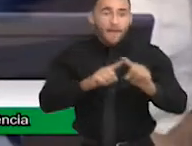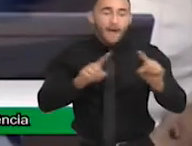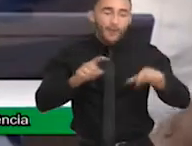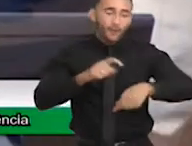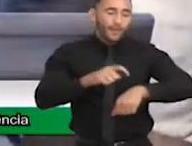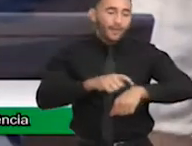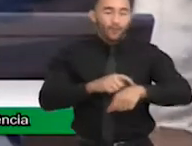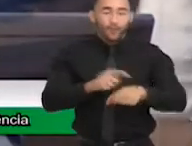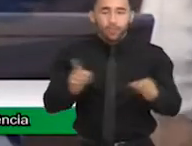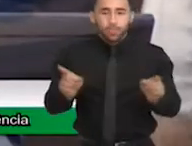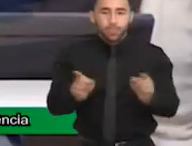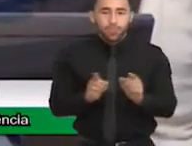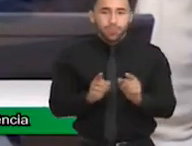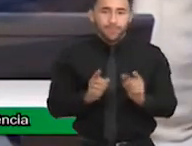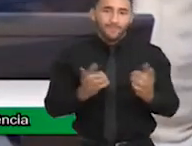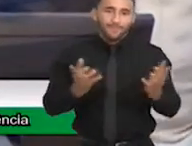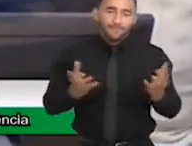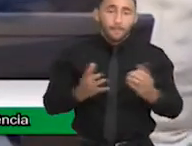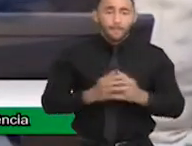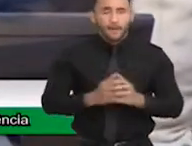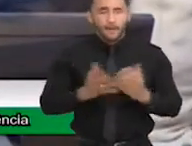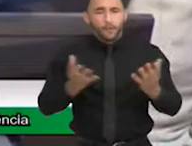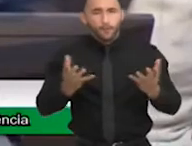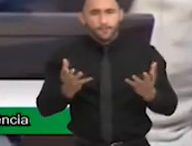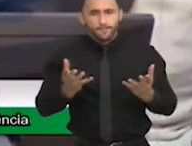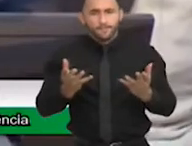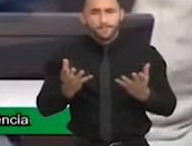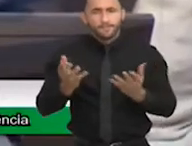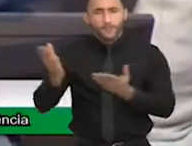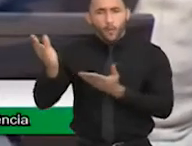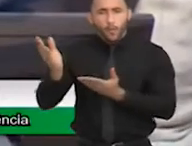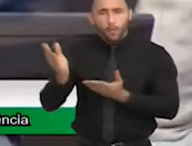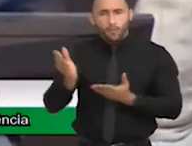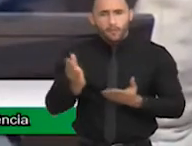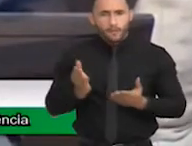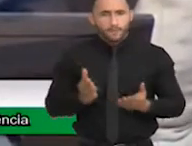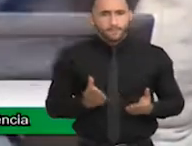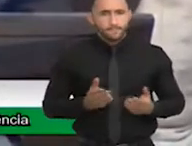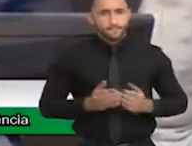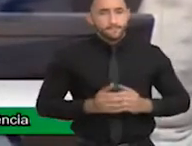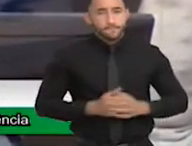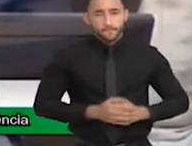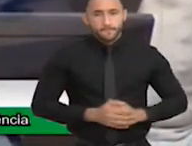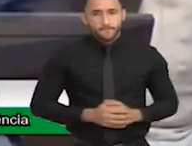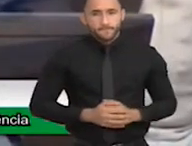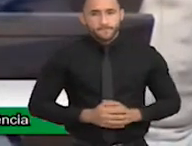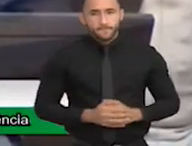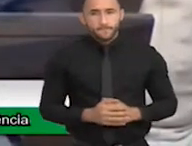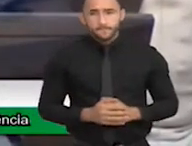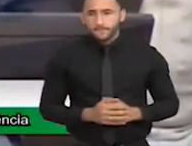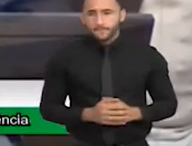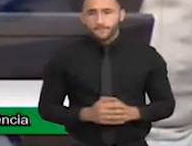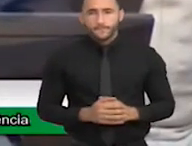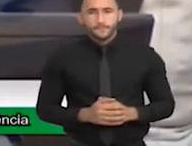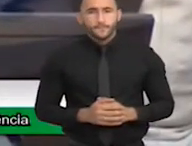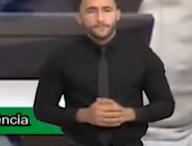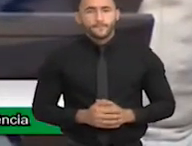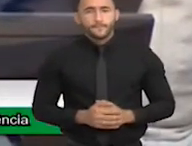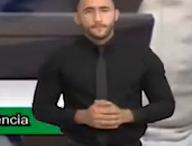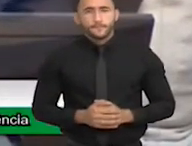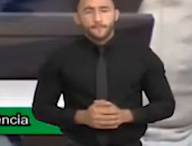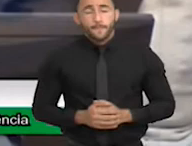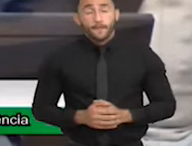é curto. Gostaria também de pronunciar a